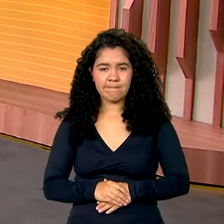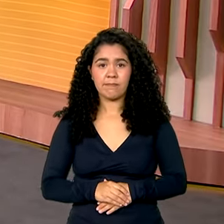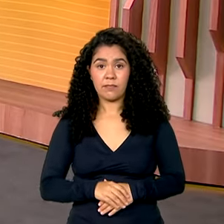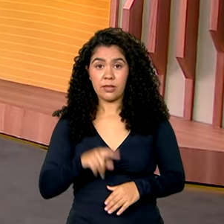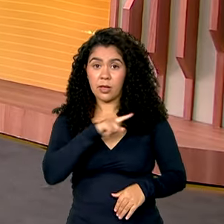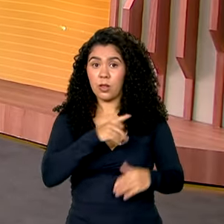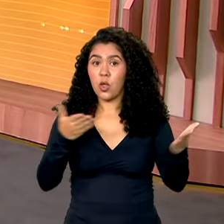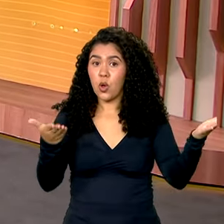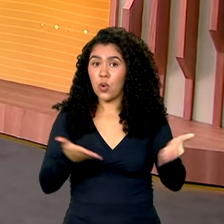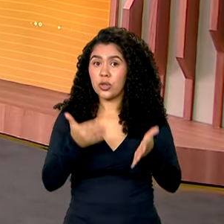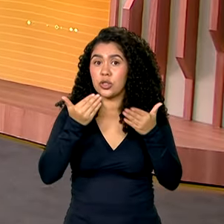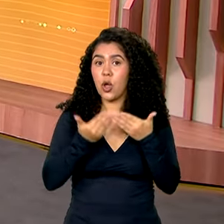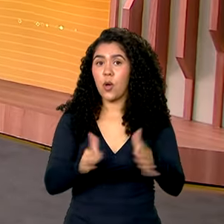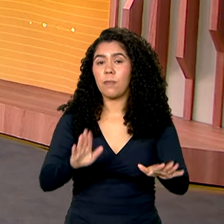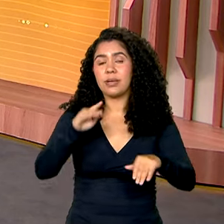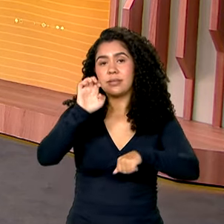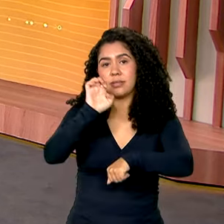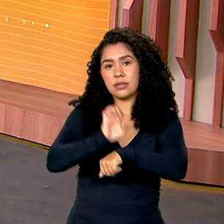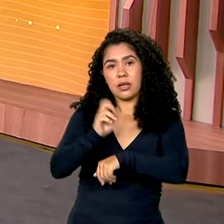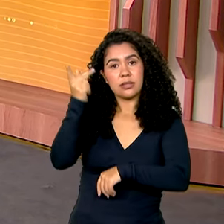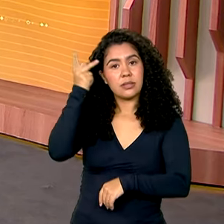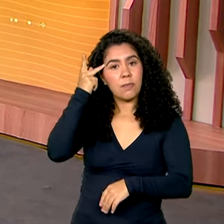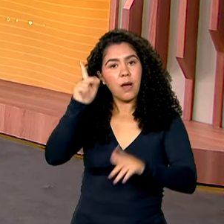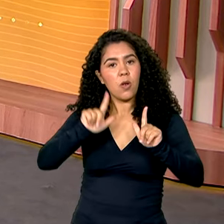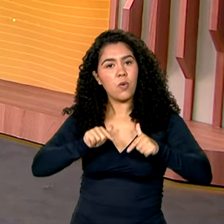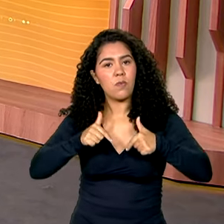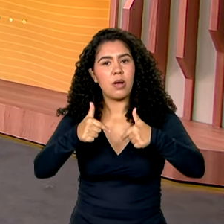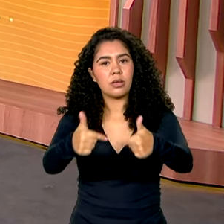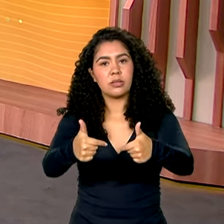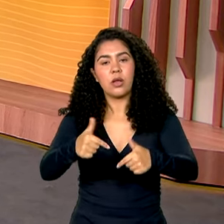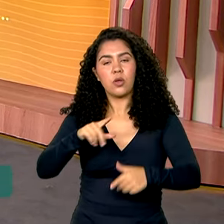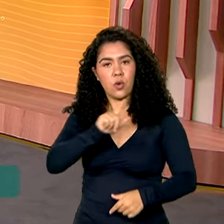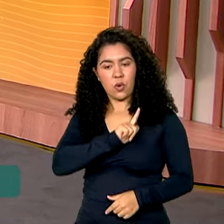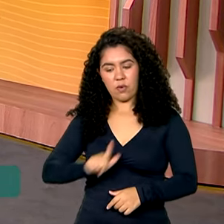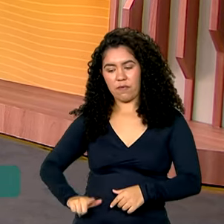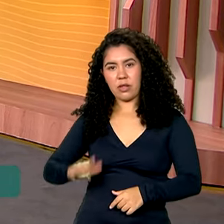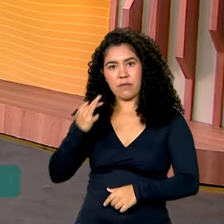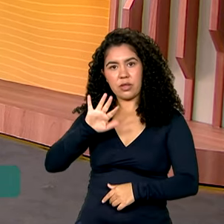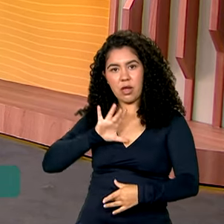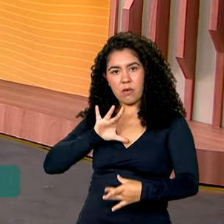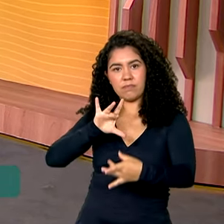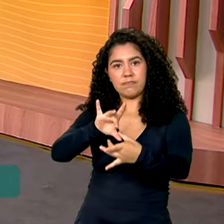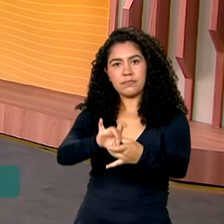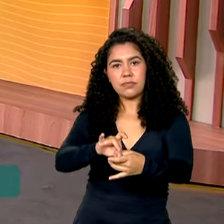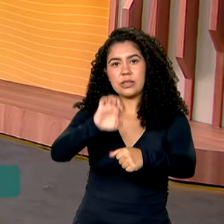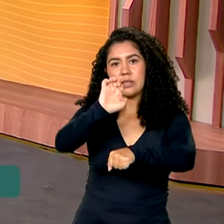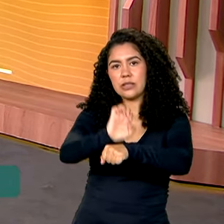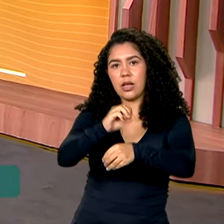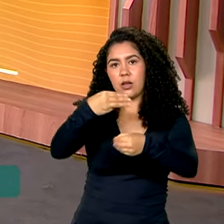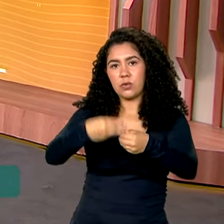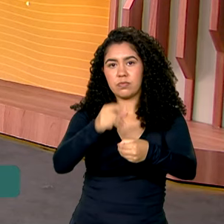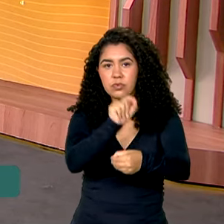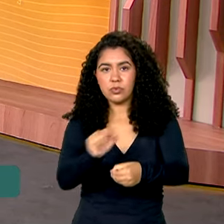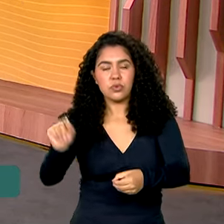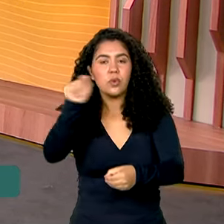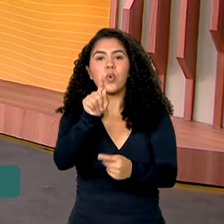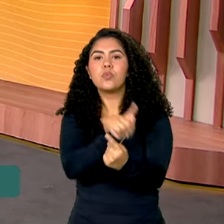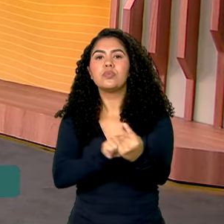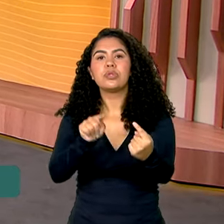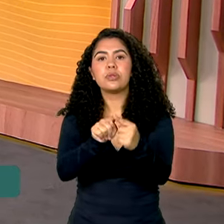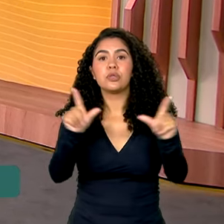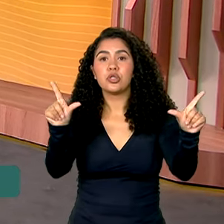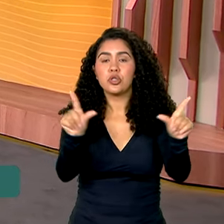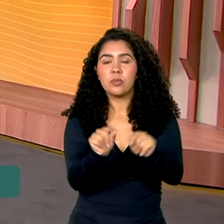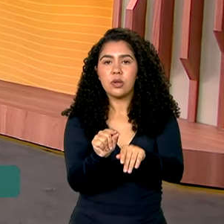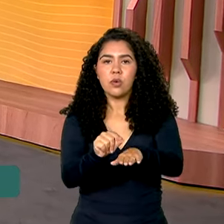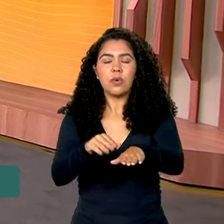começa hoje em São Paulo uma ação conjunta entre os governos federal, estadual e municipal para reduzir o número de mortes no trânsito. O